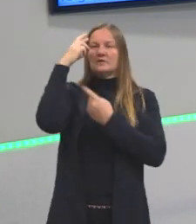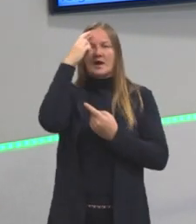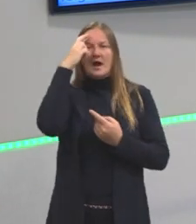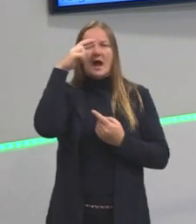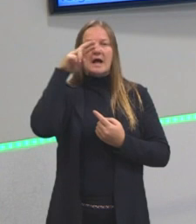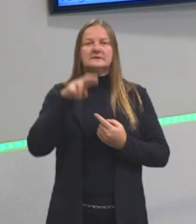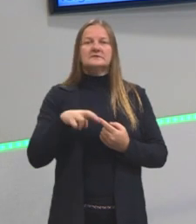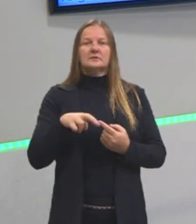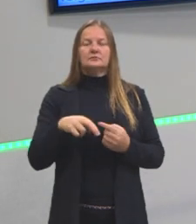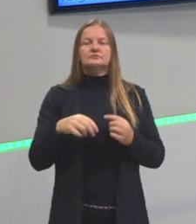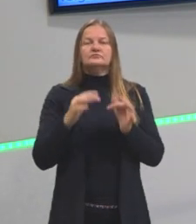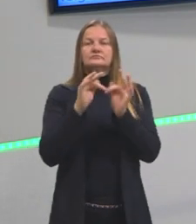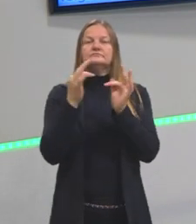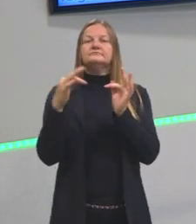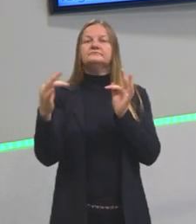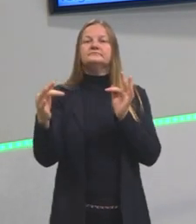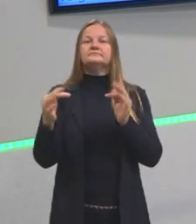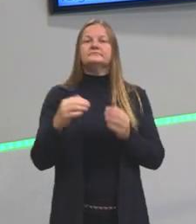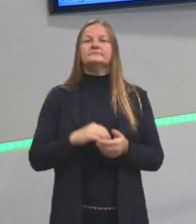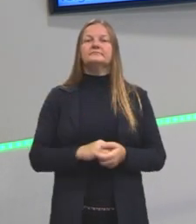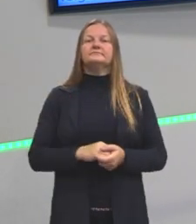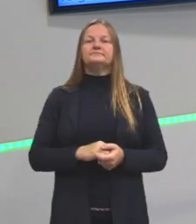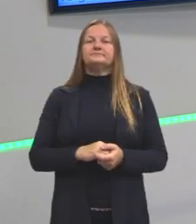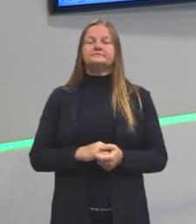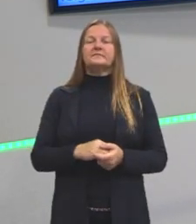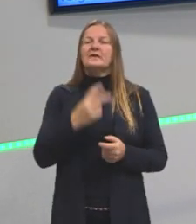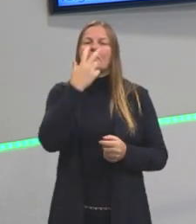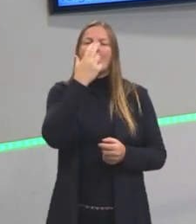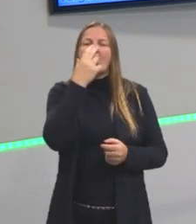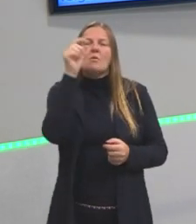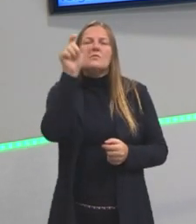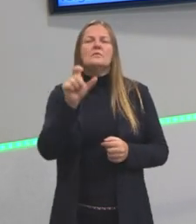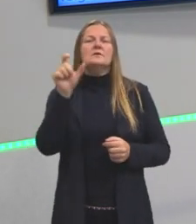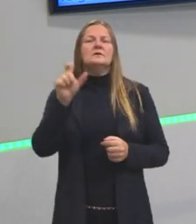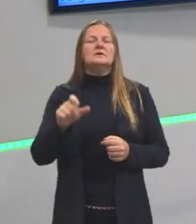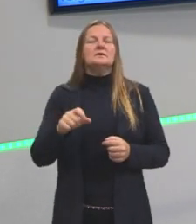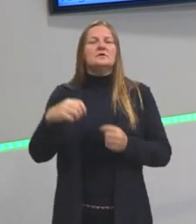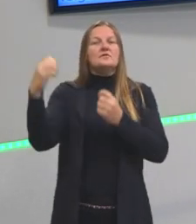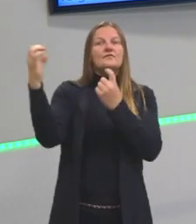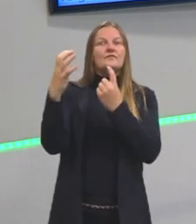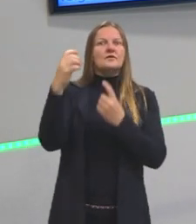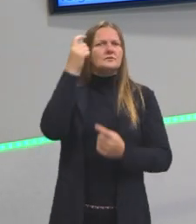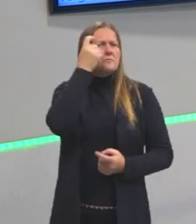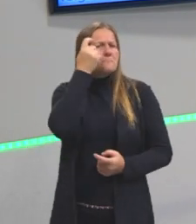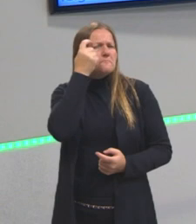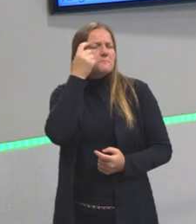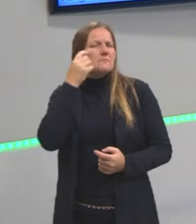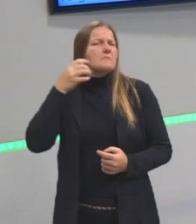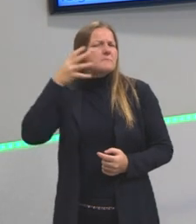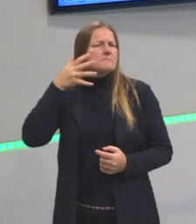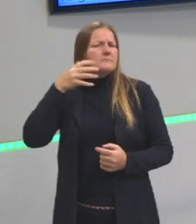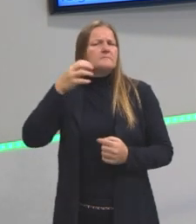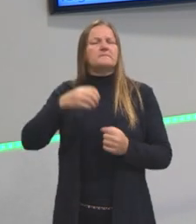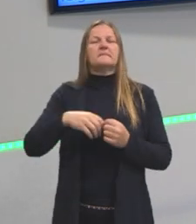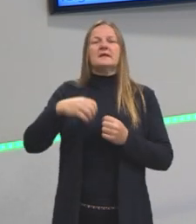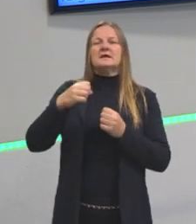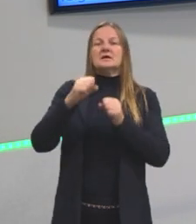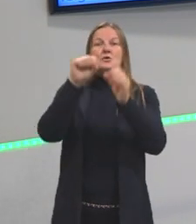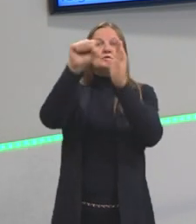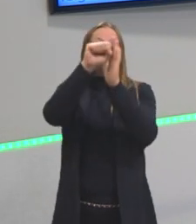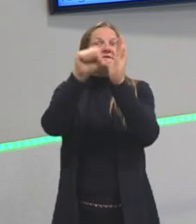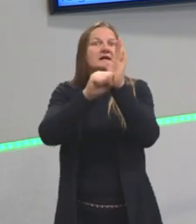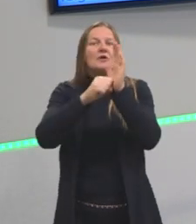Os arcades, eles são o quê? Eles são os caras que têm aquela influência do pensamento, do século das luzes.